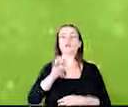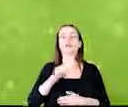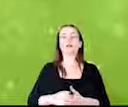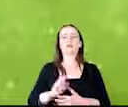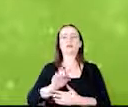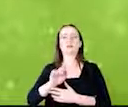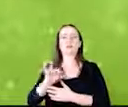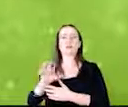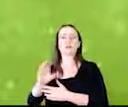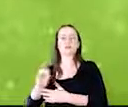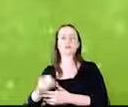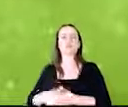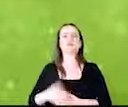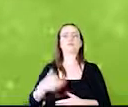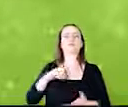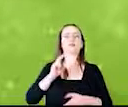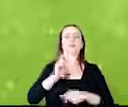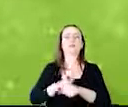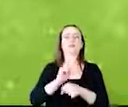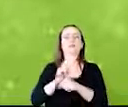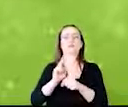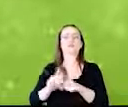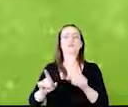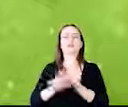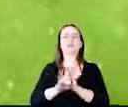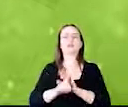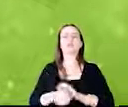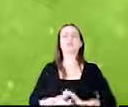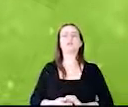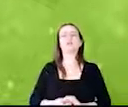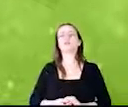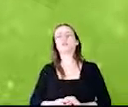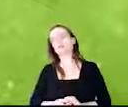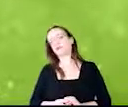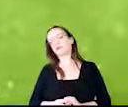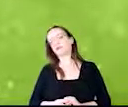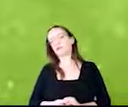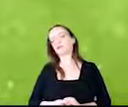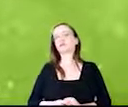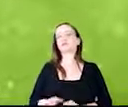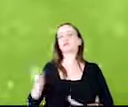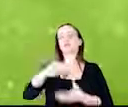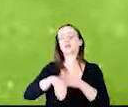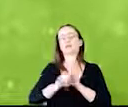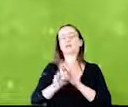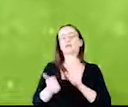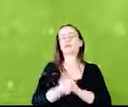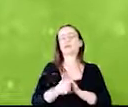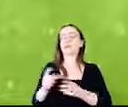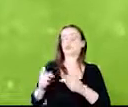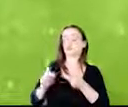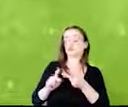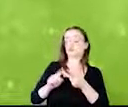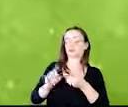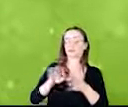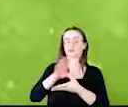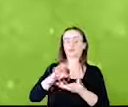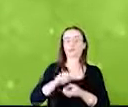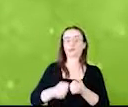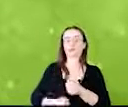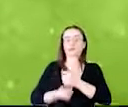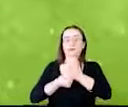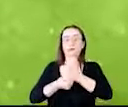reservas legais, áreas de preservação dentro das suas propriedades. Segunda questão é a sustentabilidade por aumento de